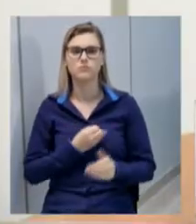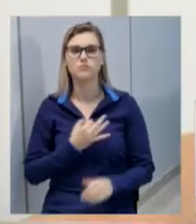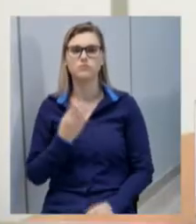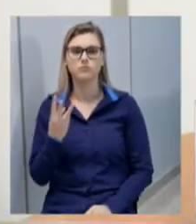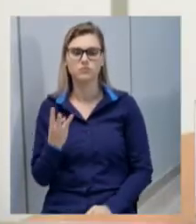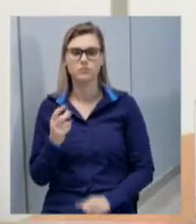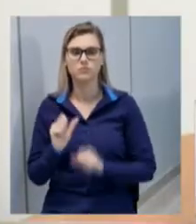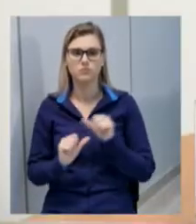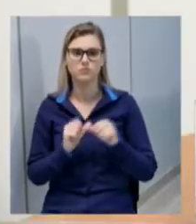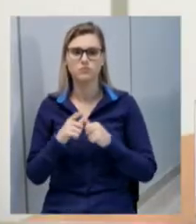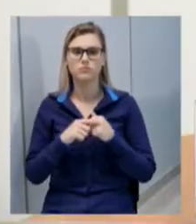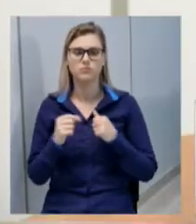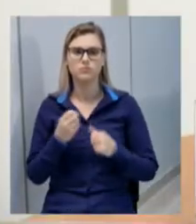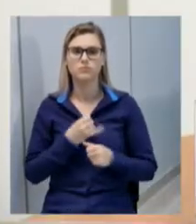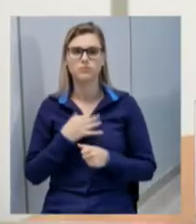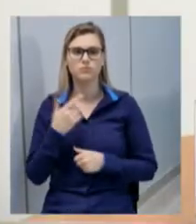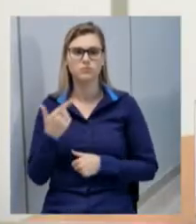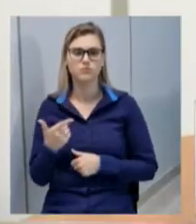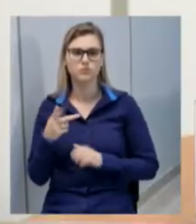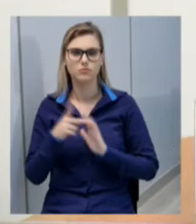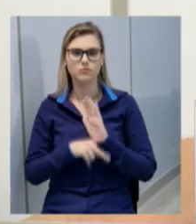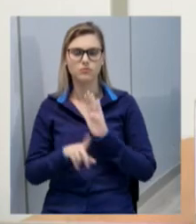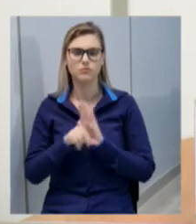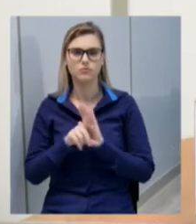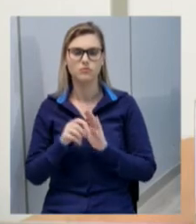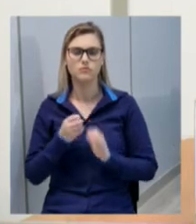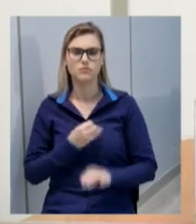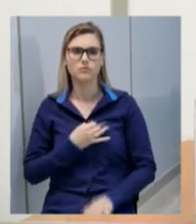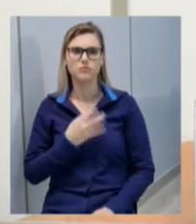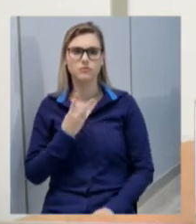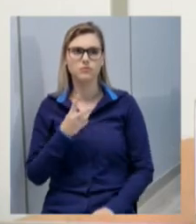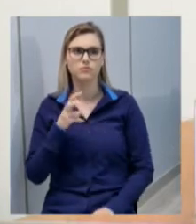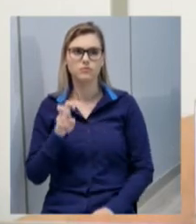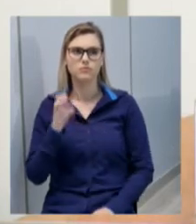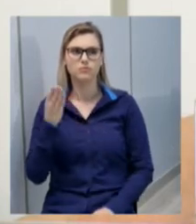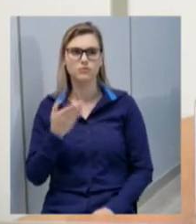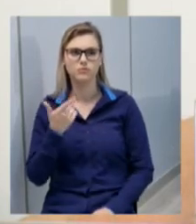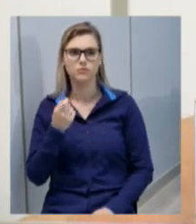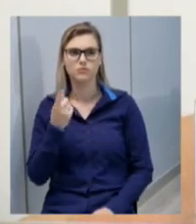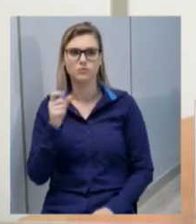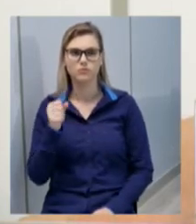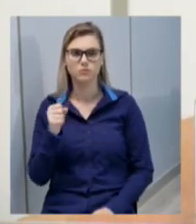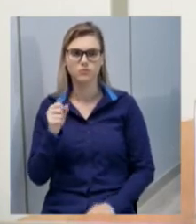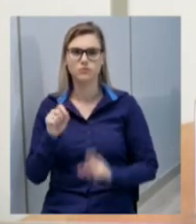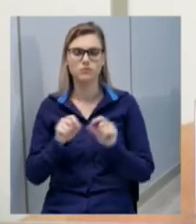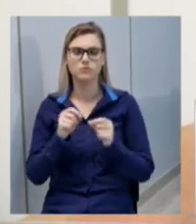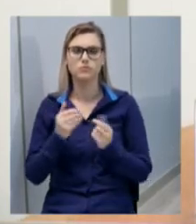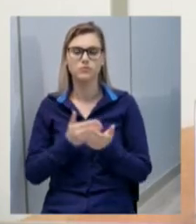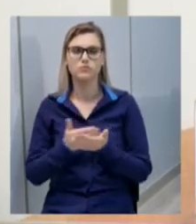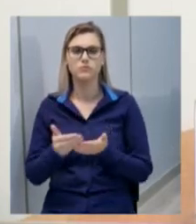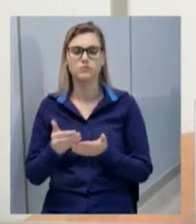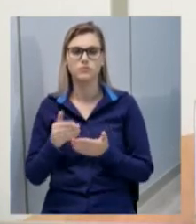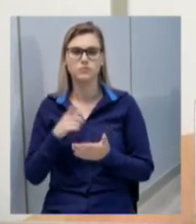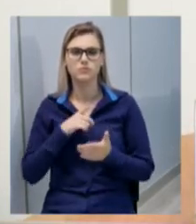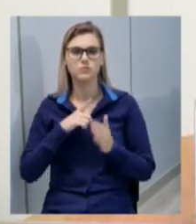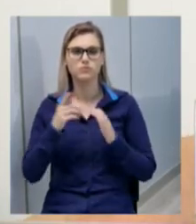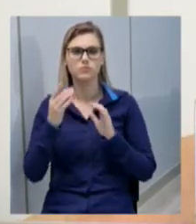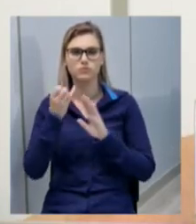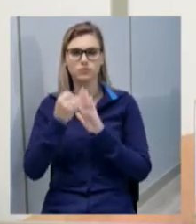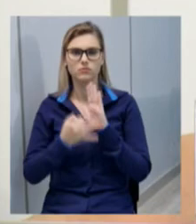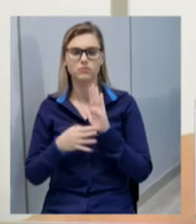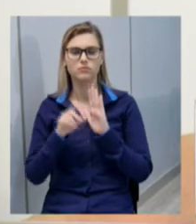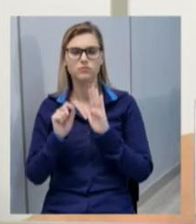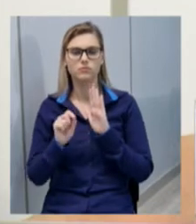altera o artigo número 2 do projeto de lei número 25 barra 2018 que passa a viger com a seguinte redação